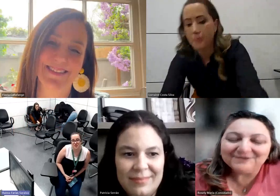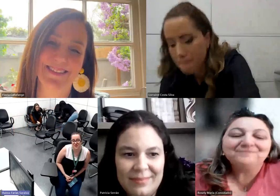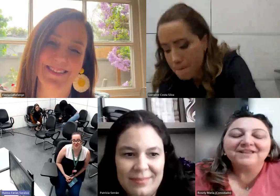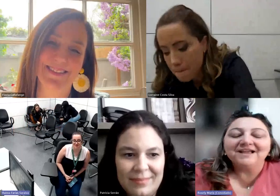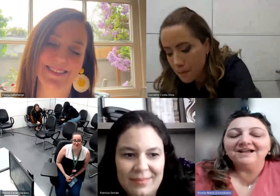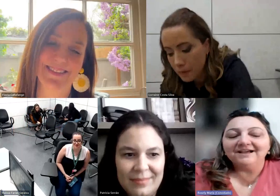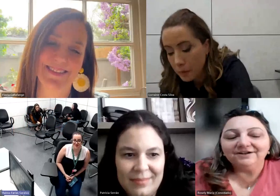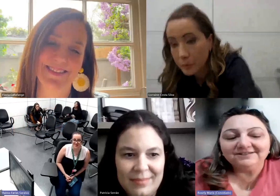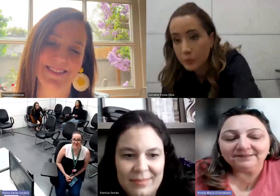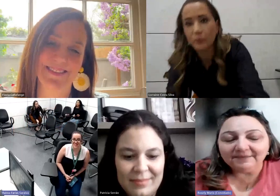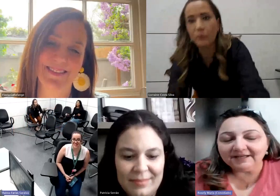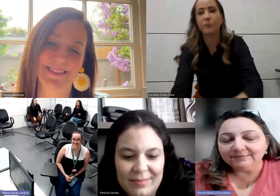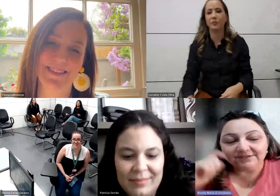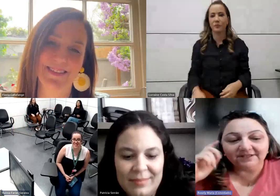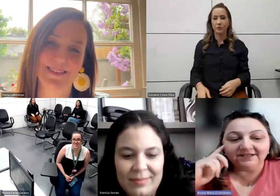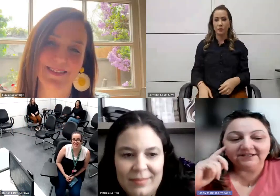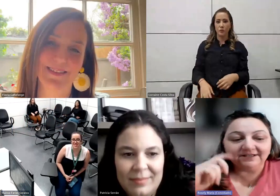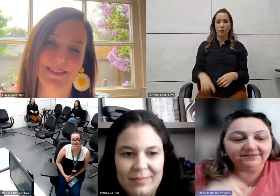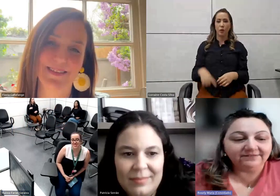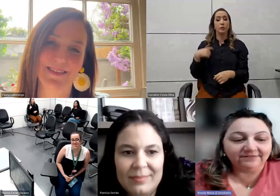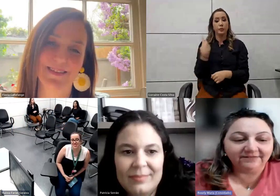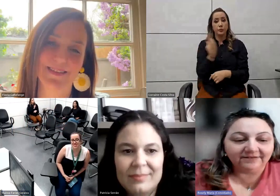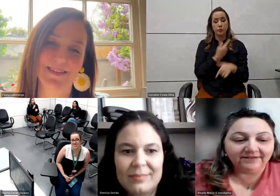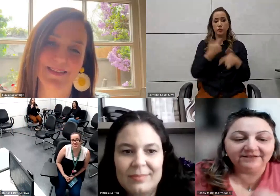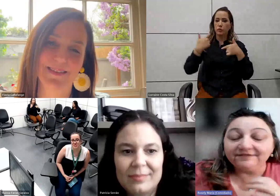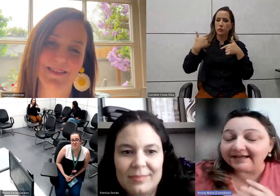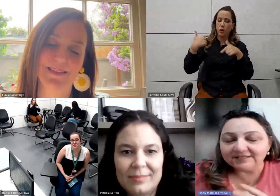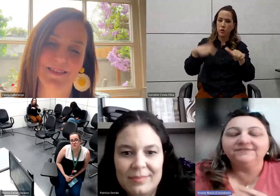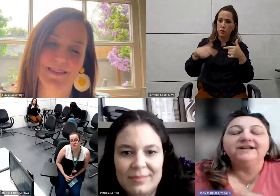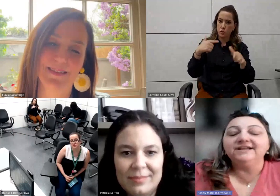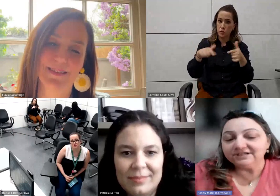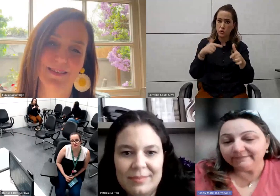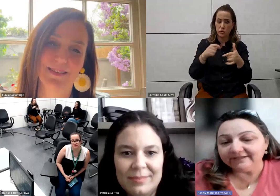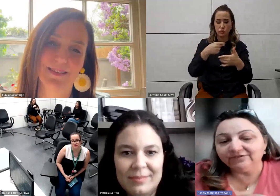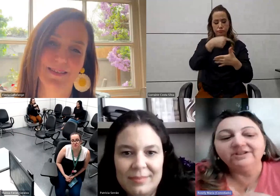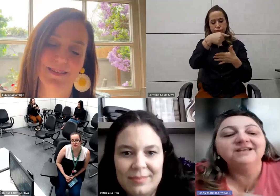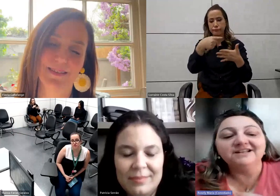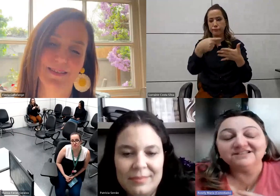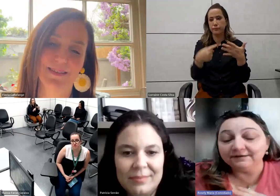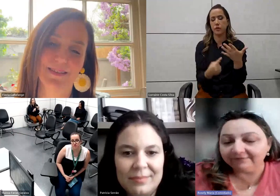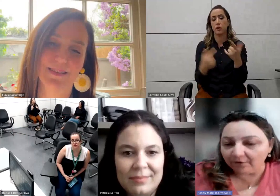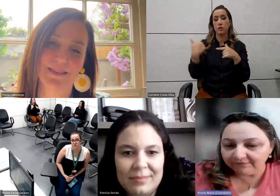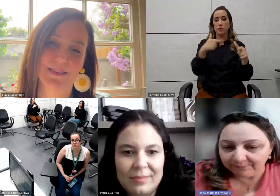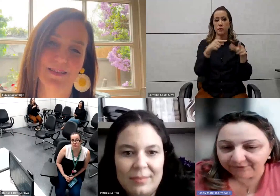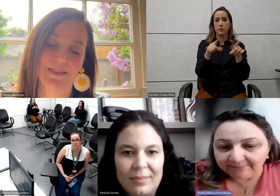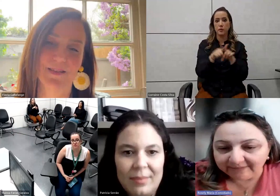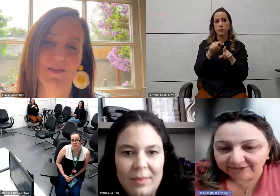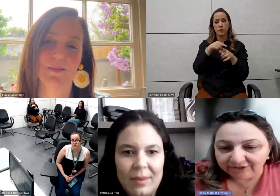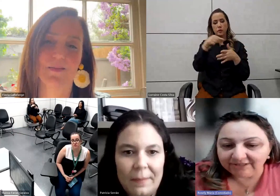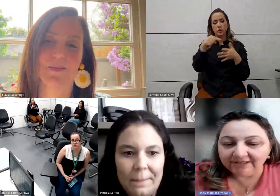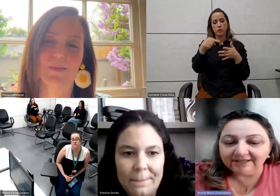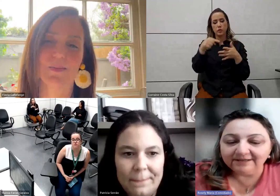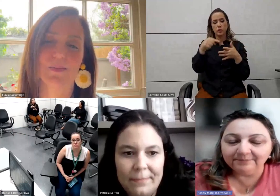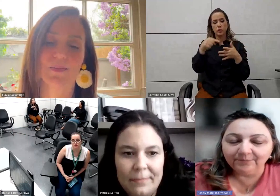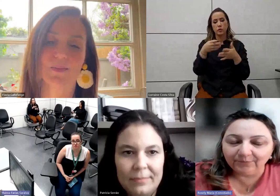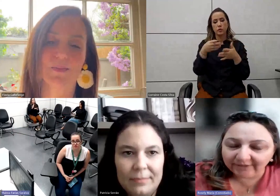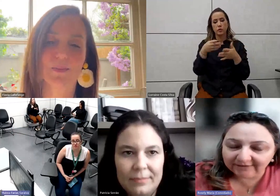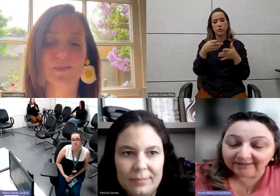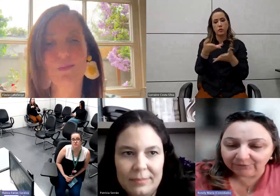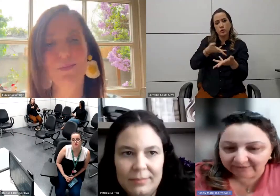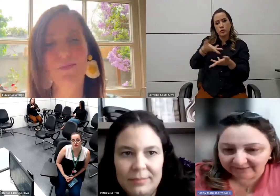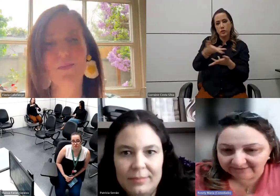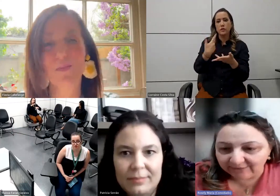lá, Roseli. Nós trabalhamos em várias frentes, mas todas elas envolvem muita empatia,